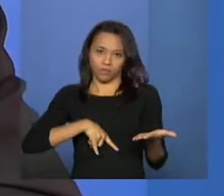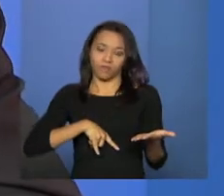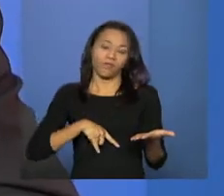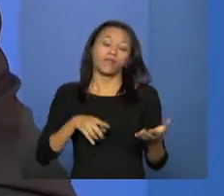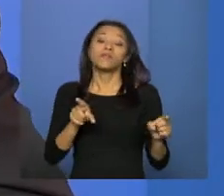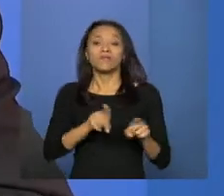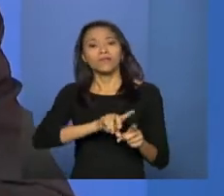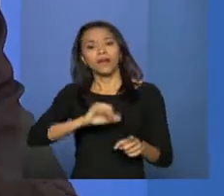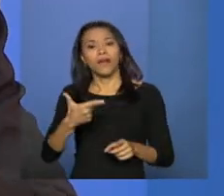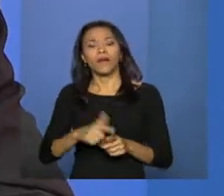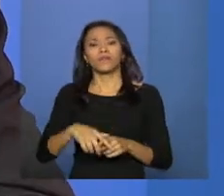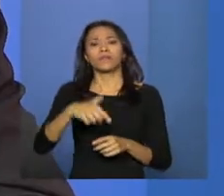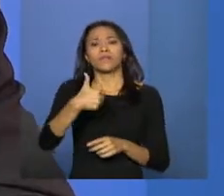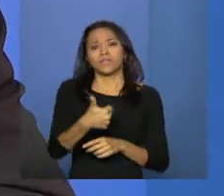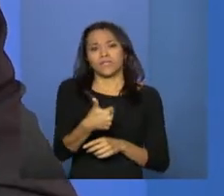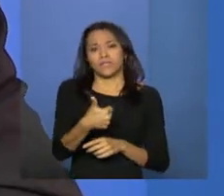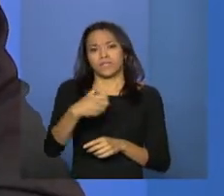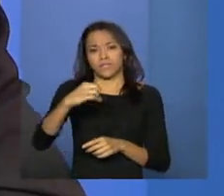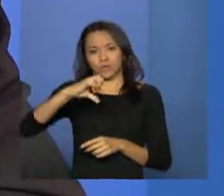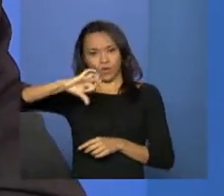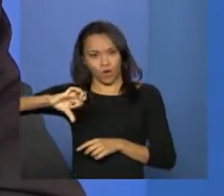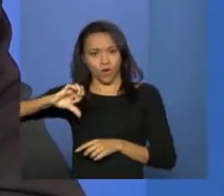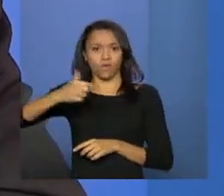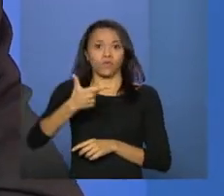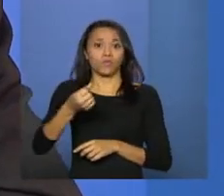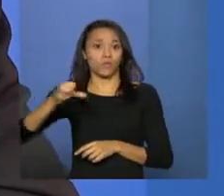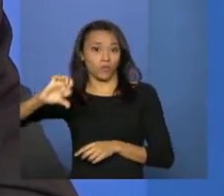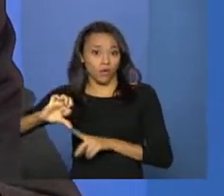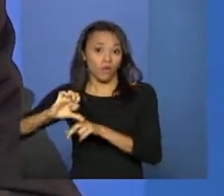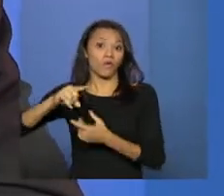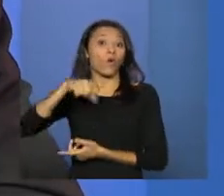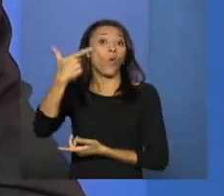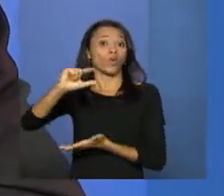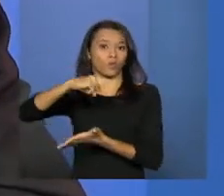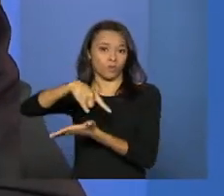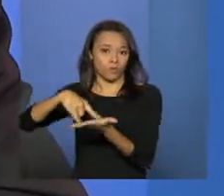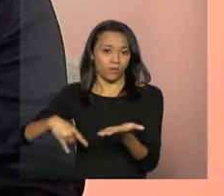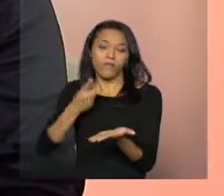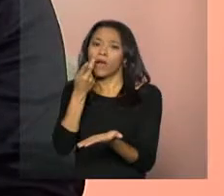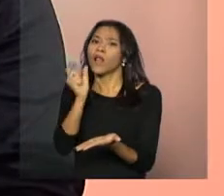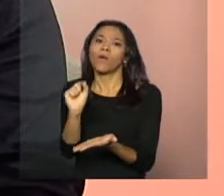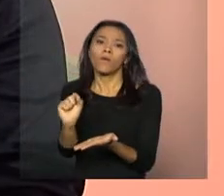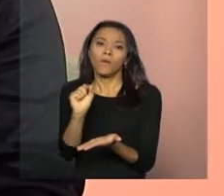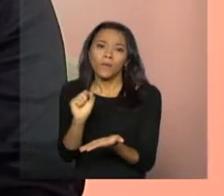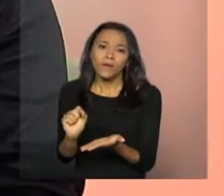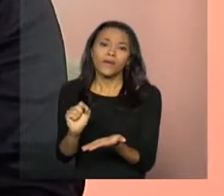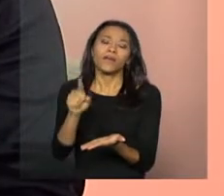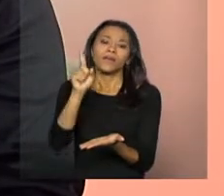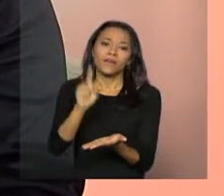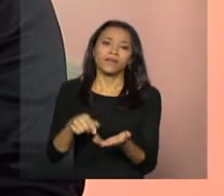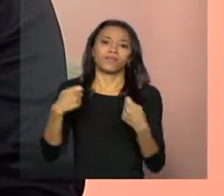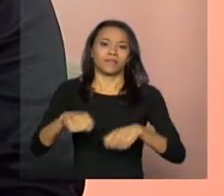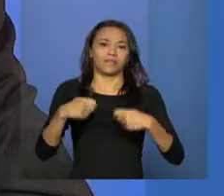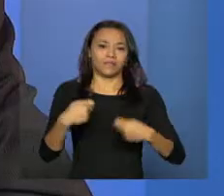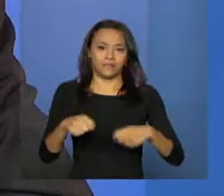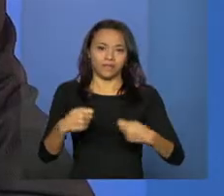resolução 109 de 2009, que é a resolução que tipifica os serviços socioassistenciais do Sistema Único